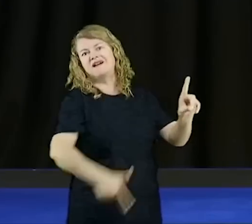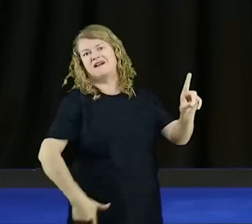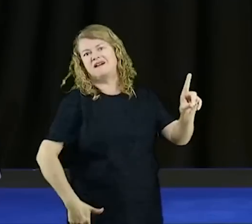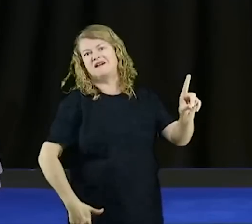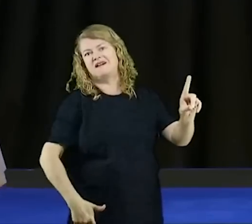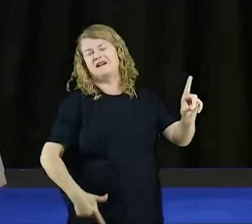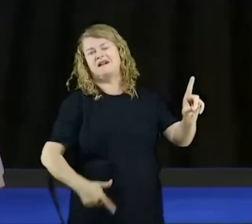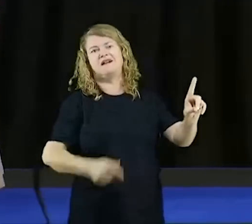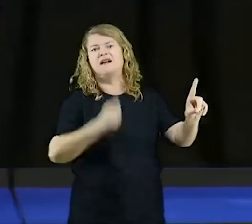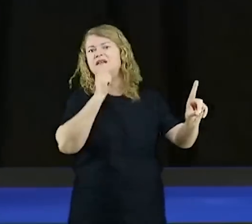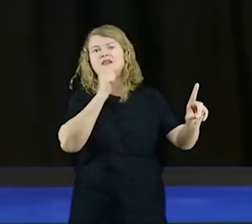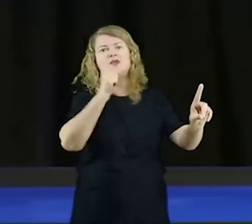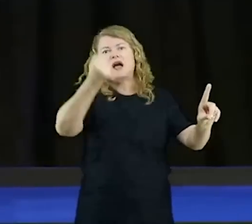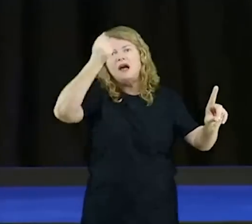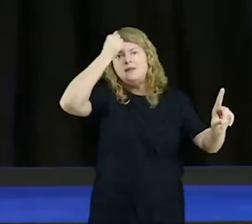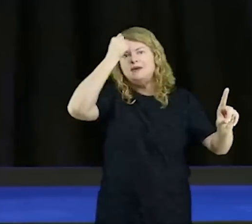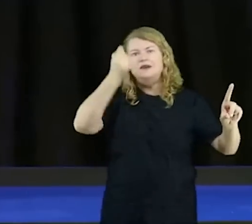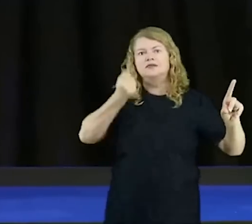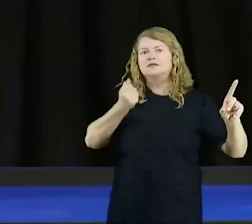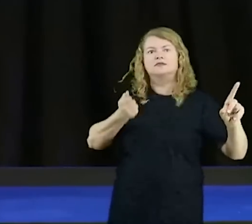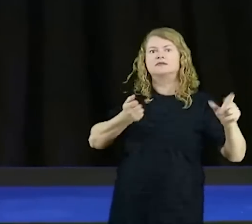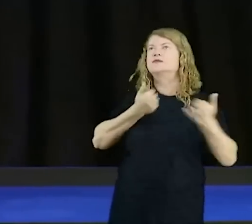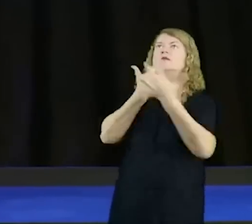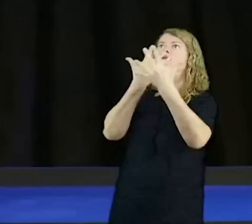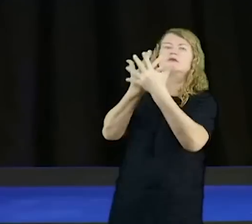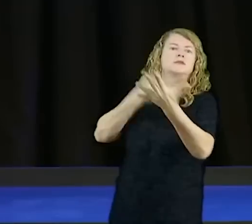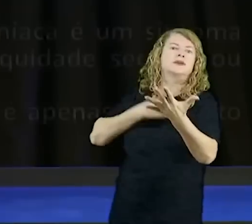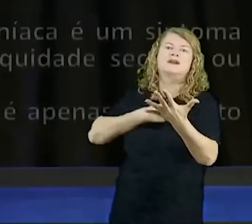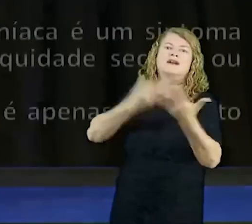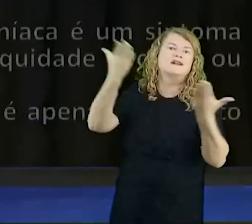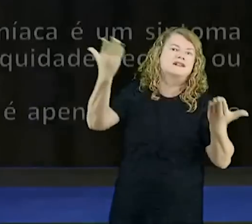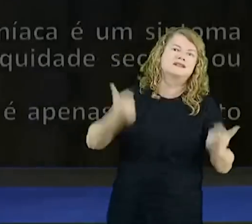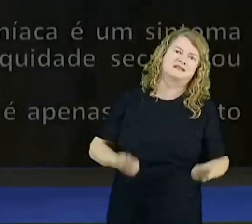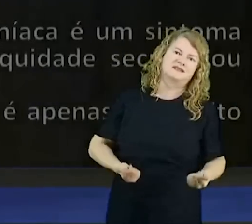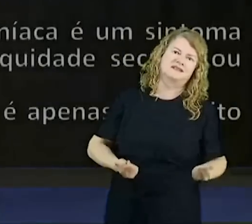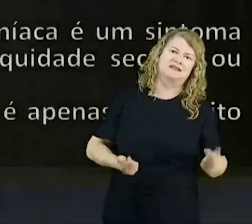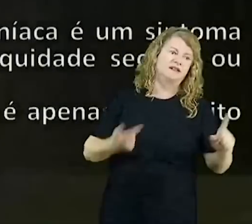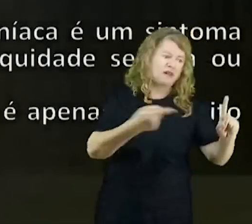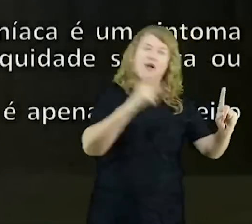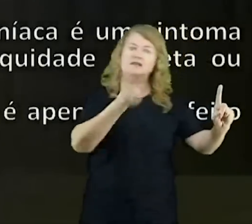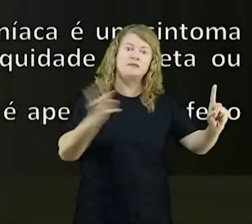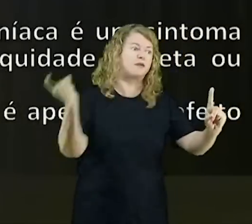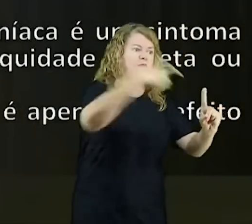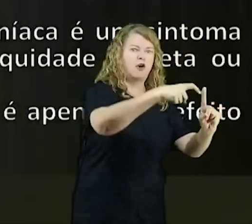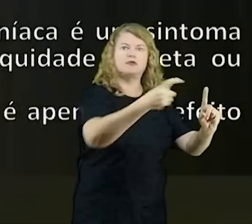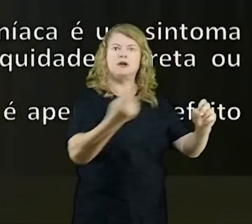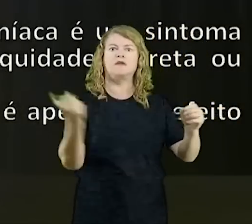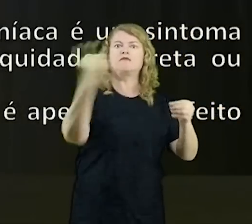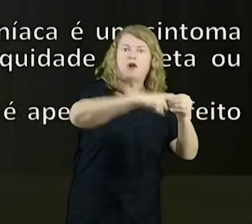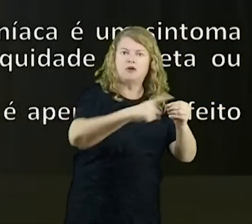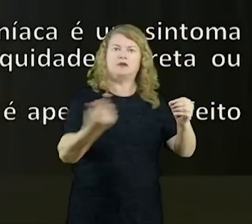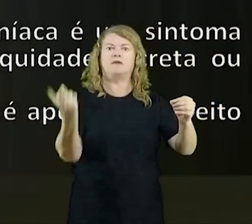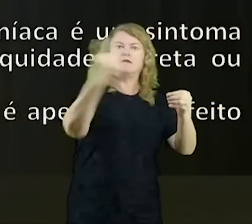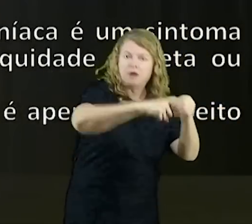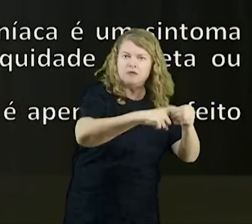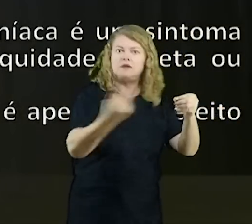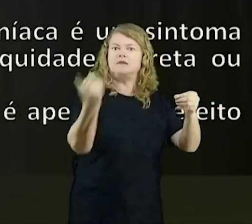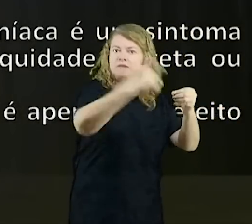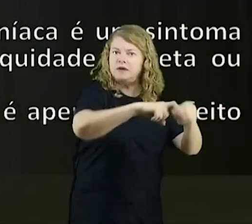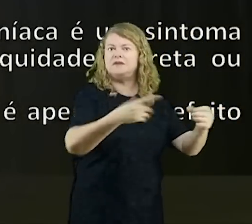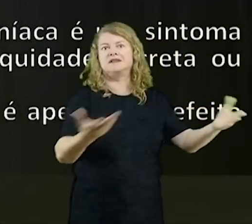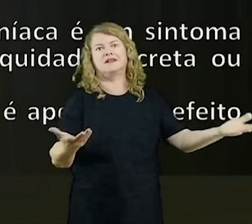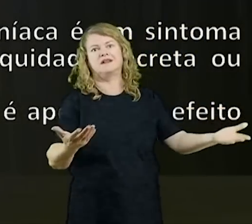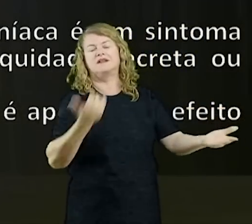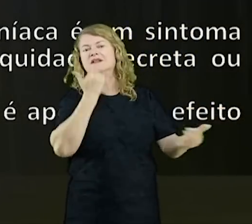isso então? A presença demoníaca é um sintoma evidente de uma iniquidade secreta e ostensiva. Sua